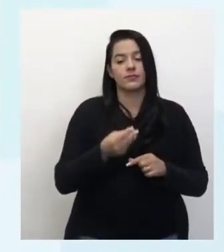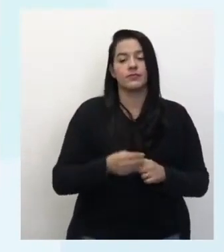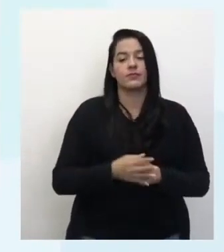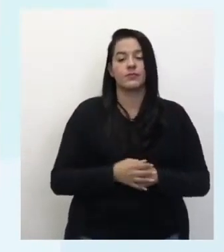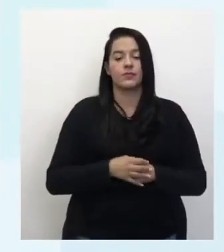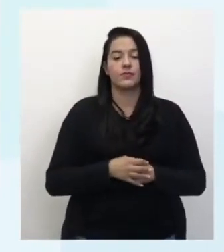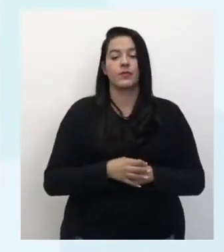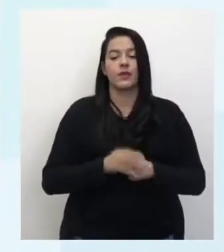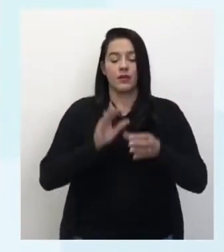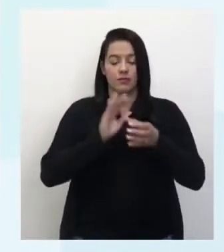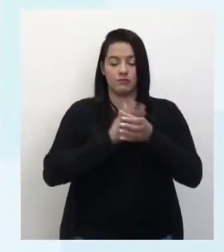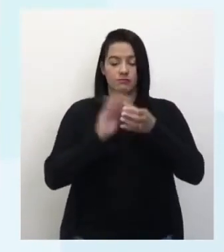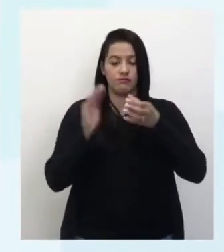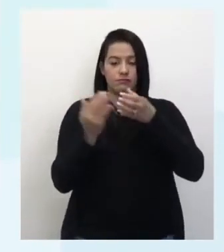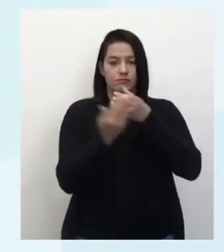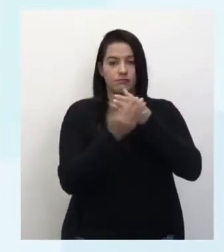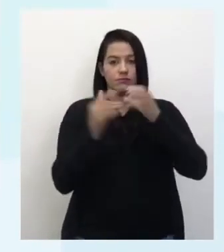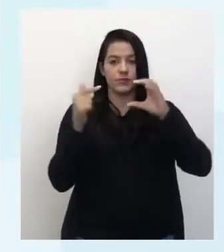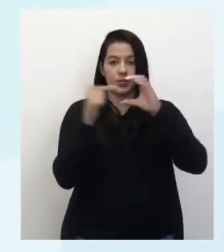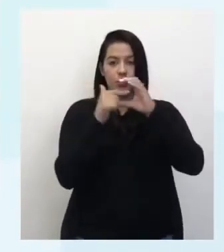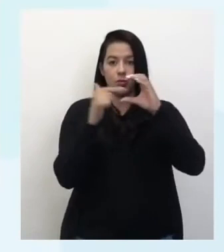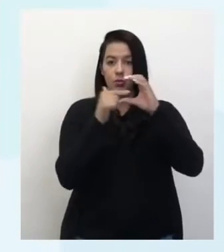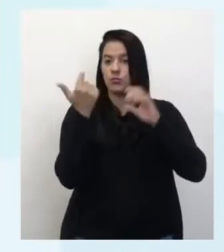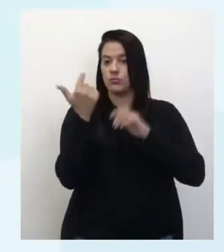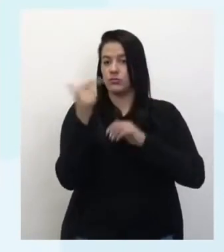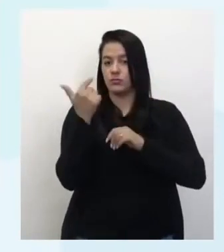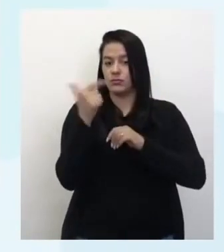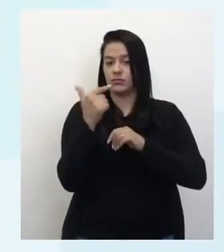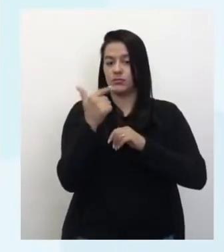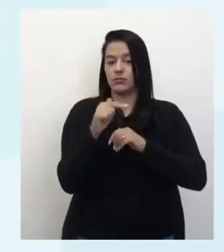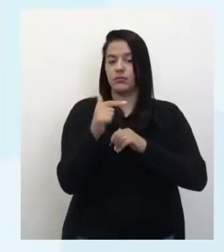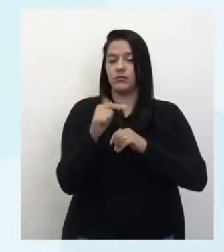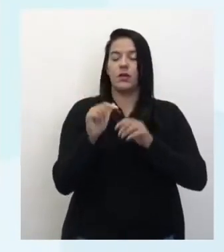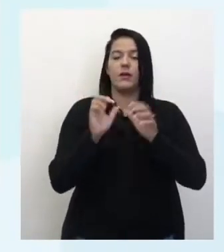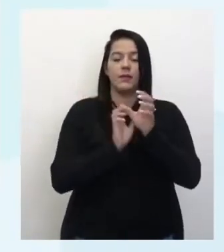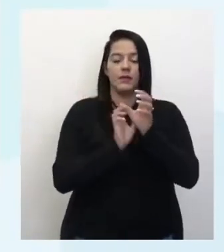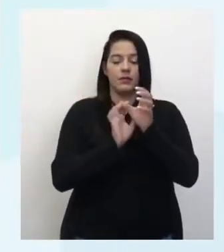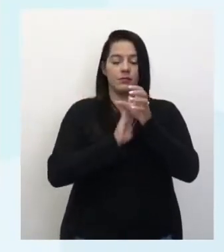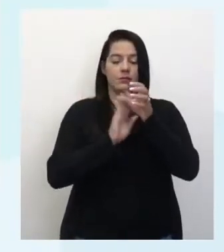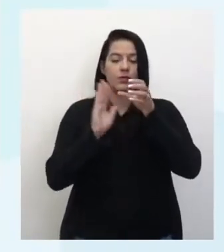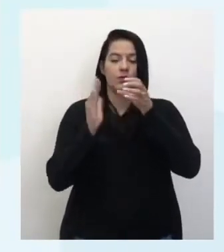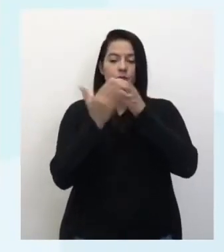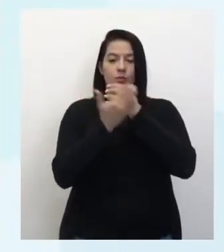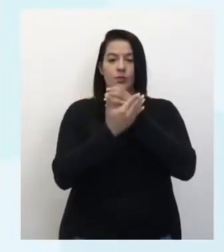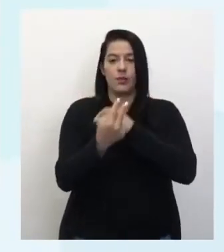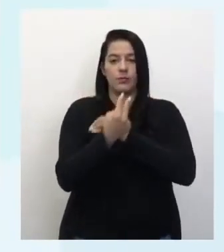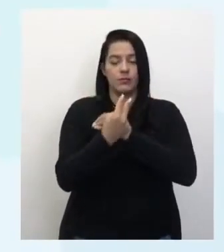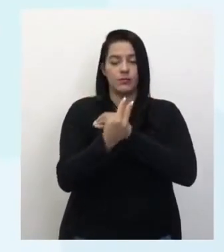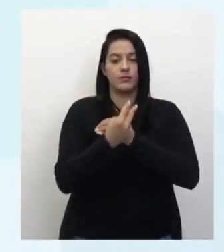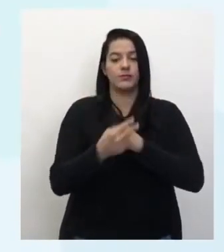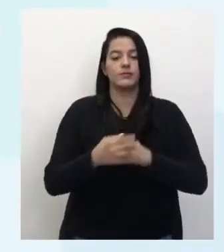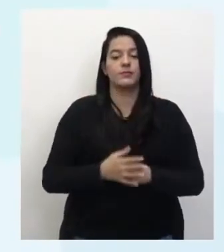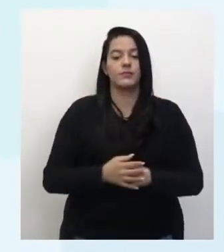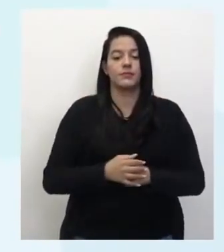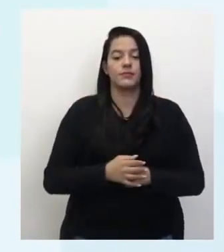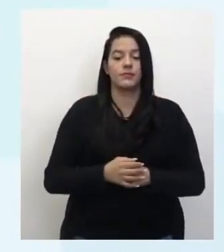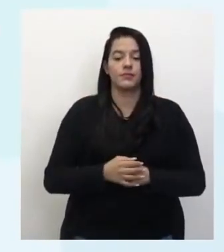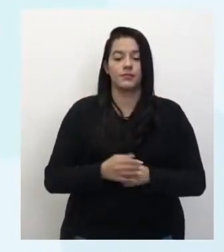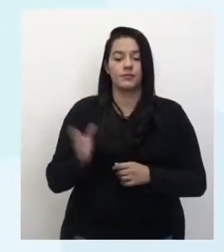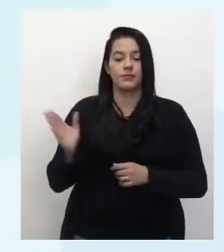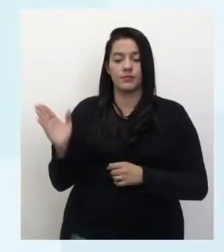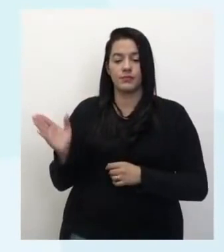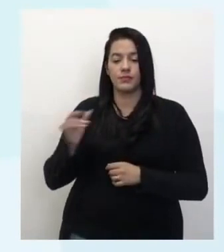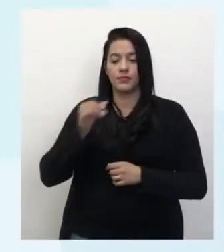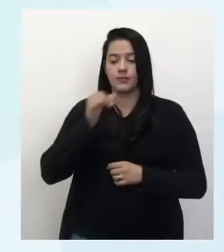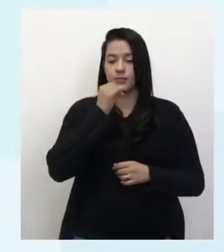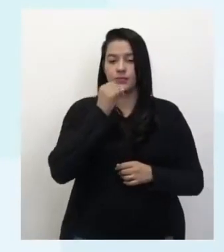E ela não tem núcleo. Ela tem uma coisa chamada nucleóide, que é o material espalhado na célula. Tá bom? Vamos ver aí... Ó, um